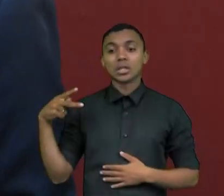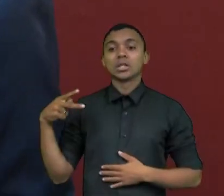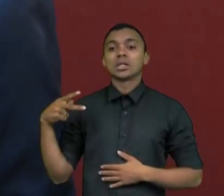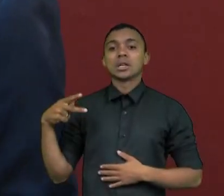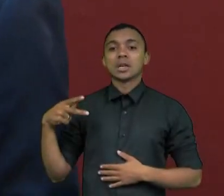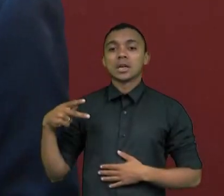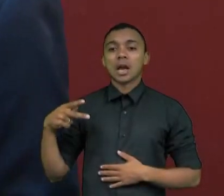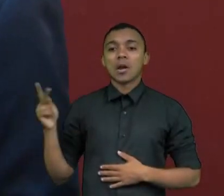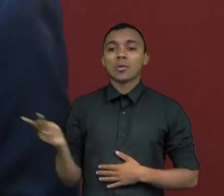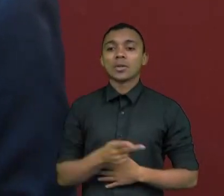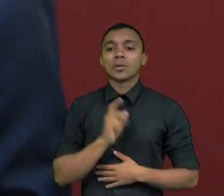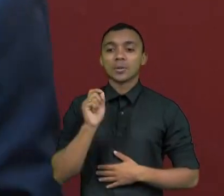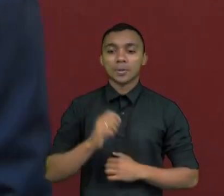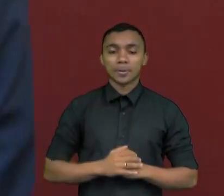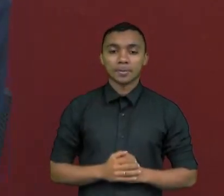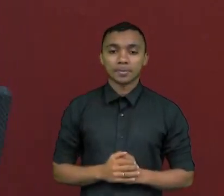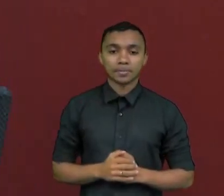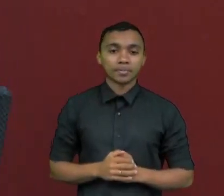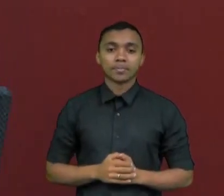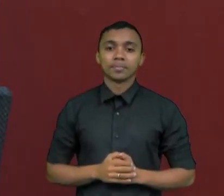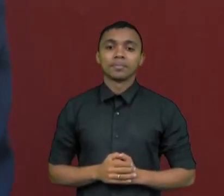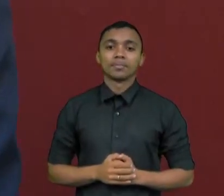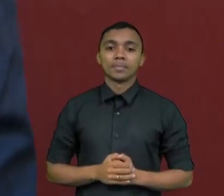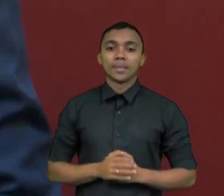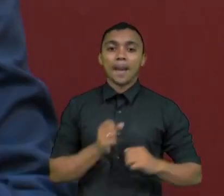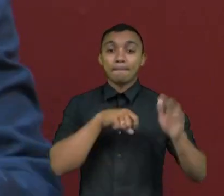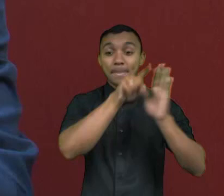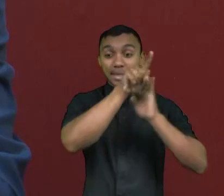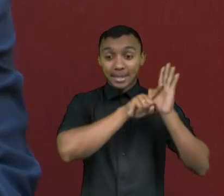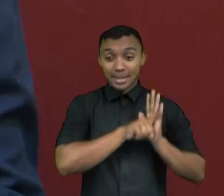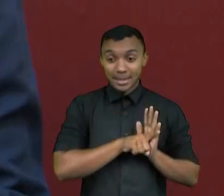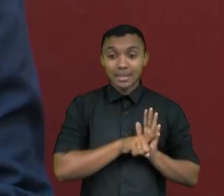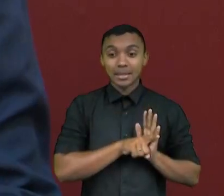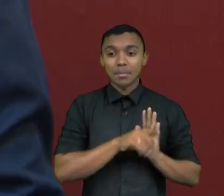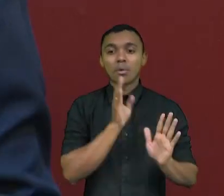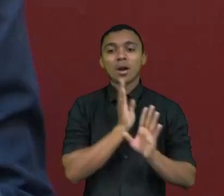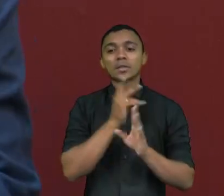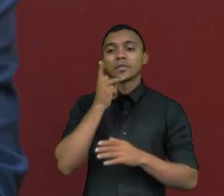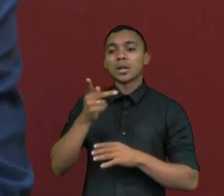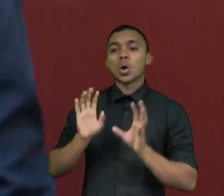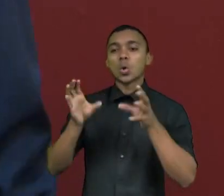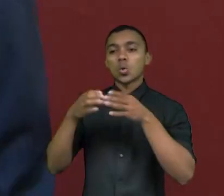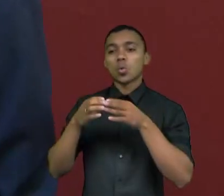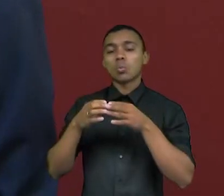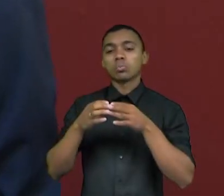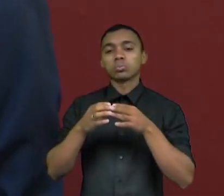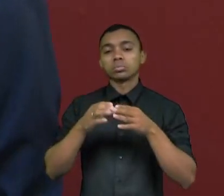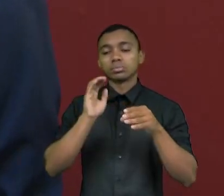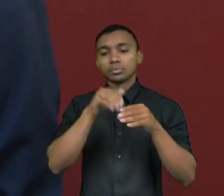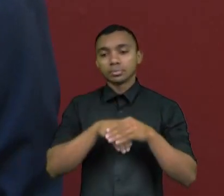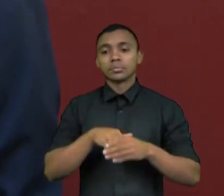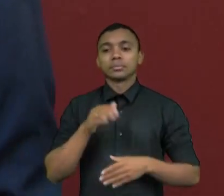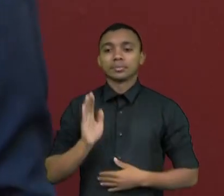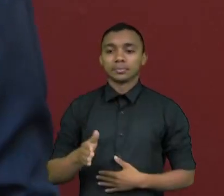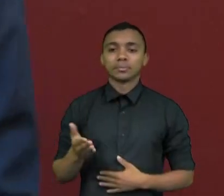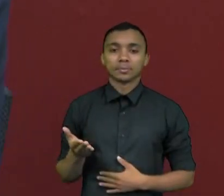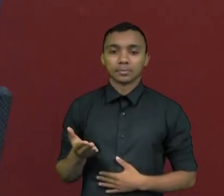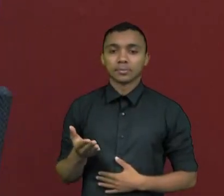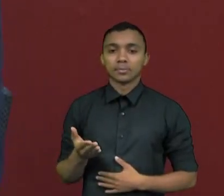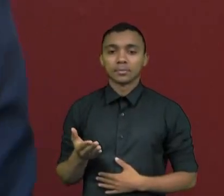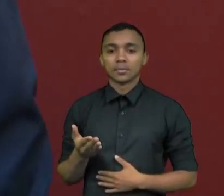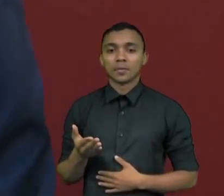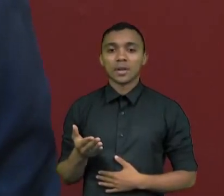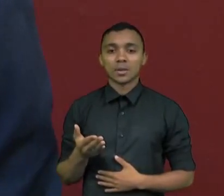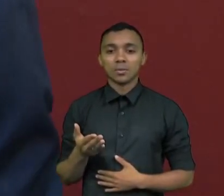abstenção recorde. Ou seja, as pesquisas entrevistaram lá os eleitores e eles disseram que iam votar no dia da eleição. Mas,